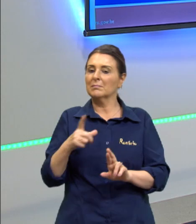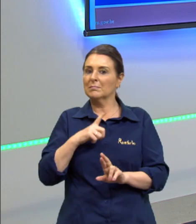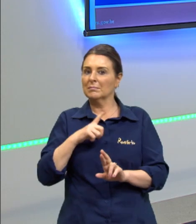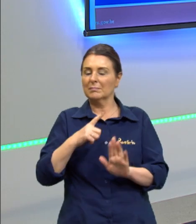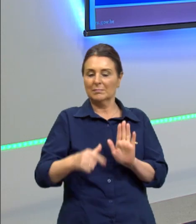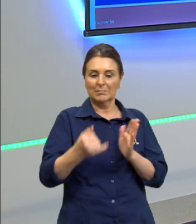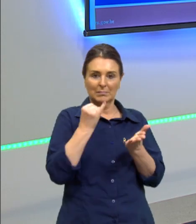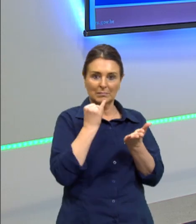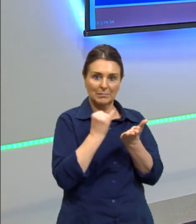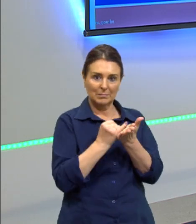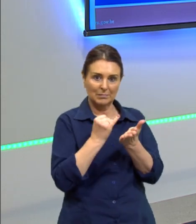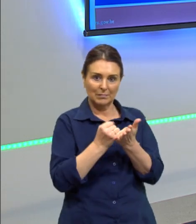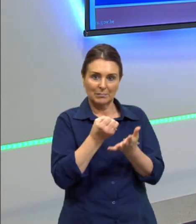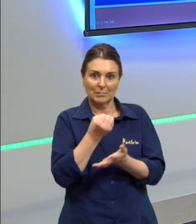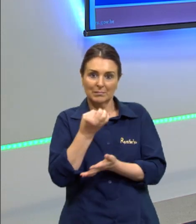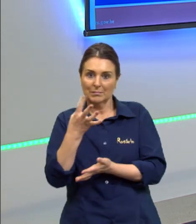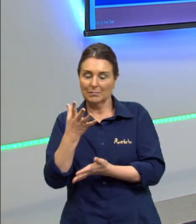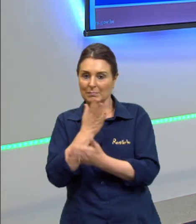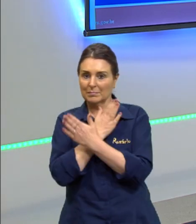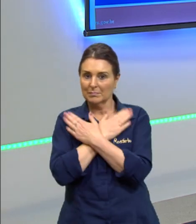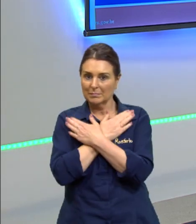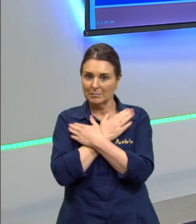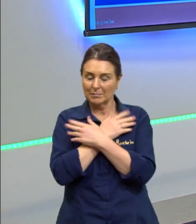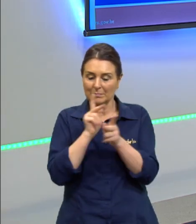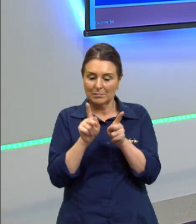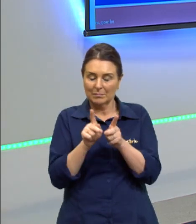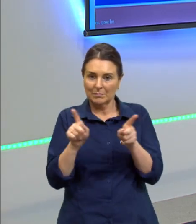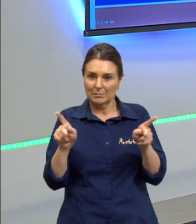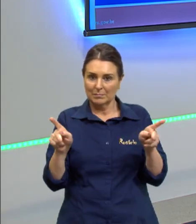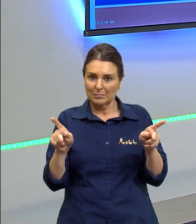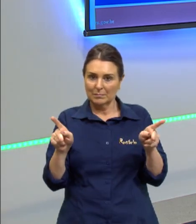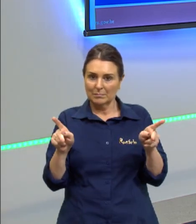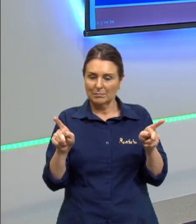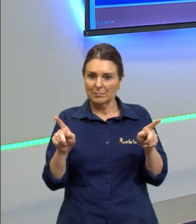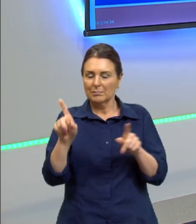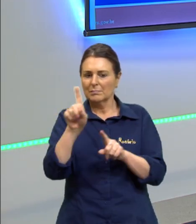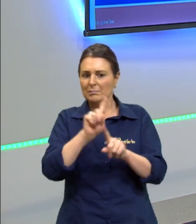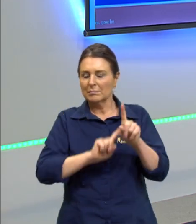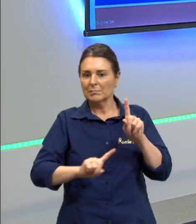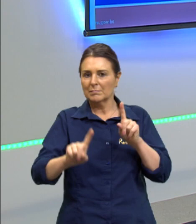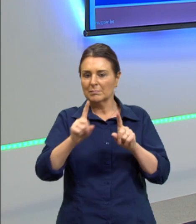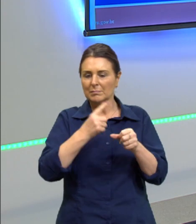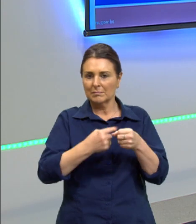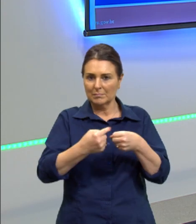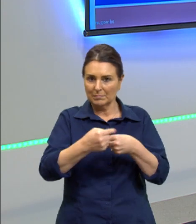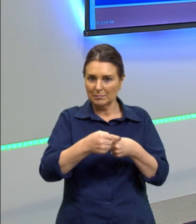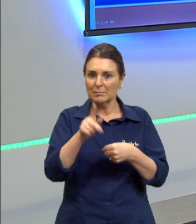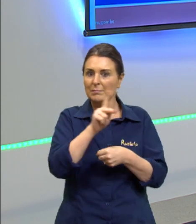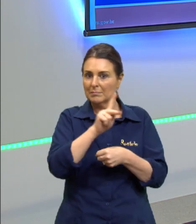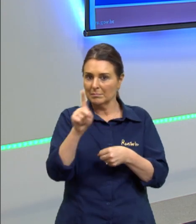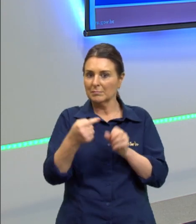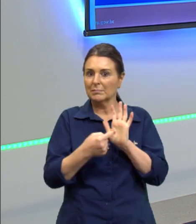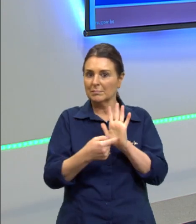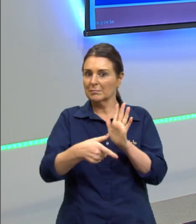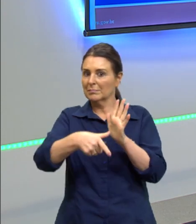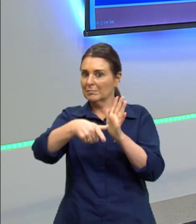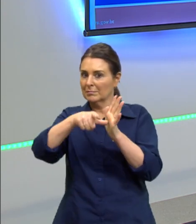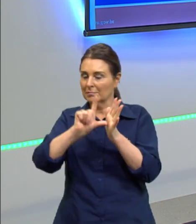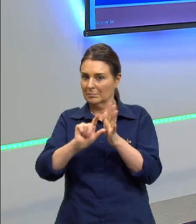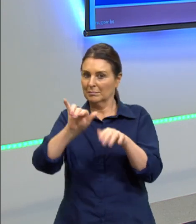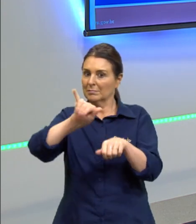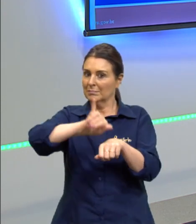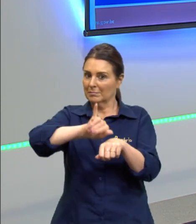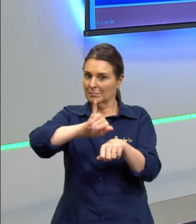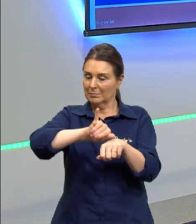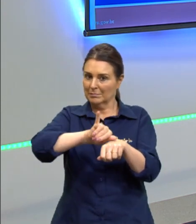taxa de desemprego, então, nesse período, né, de algumas cidades ali, de algumas capitais. Ok?